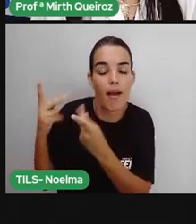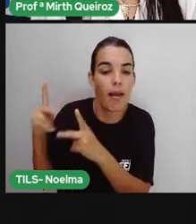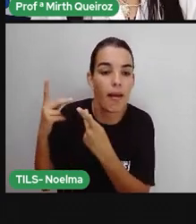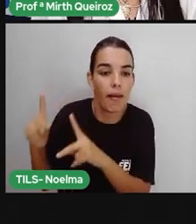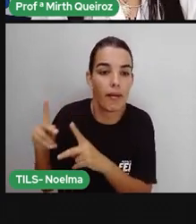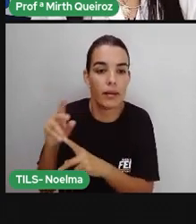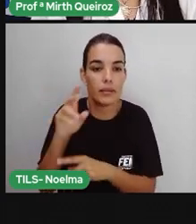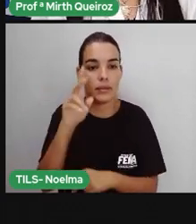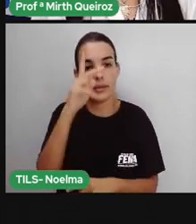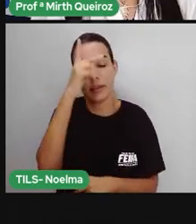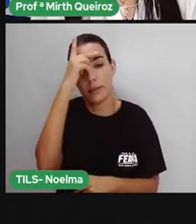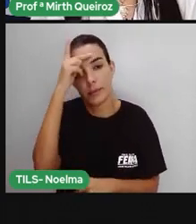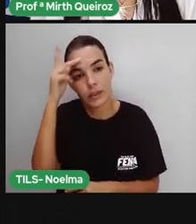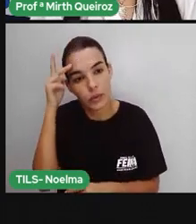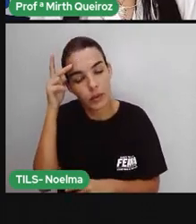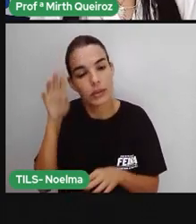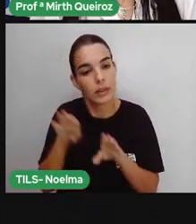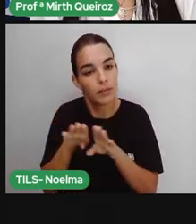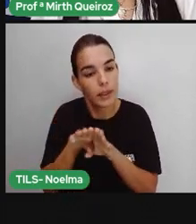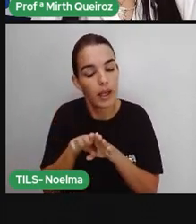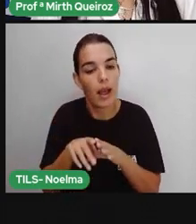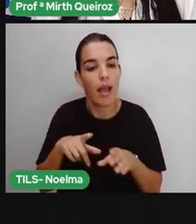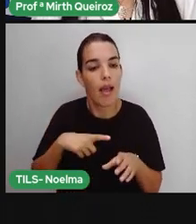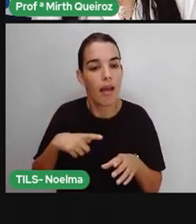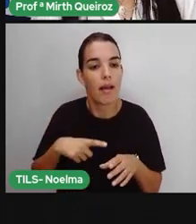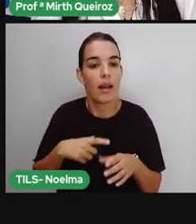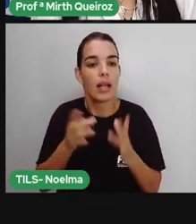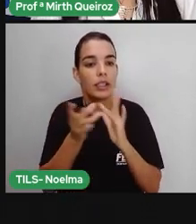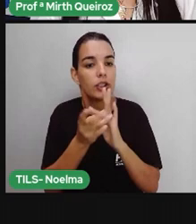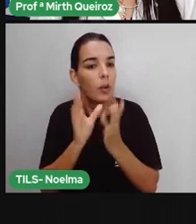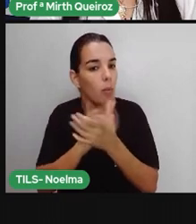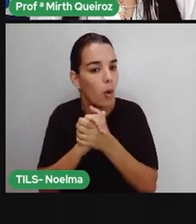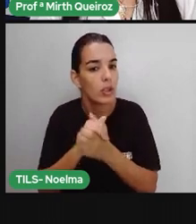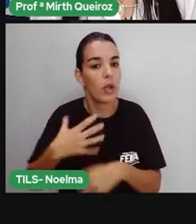da própria mulher e dos filhos, eles eram os donos, certo?